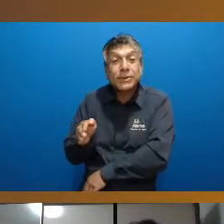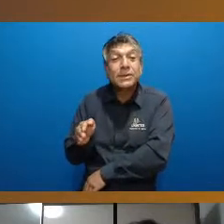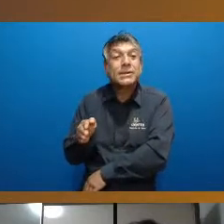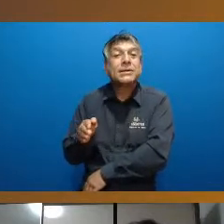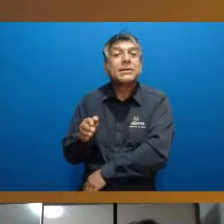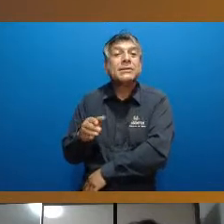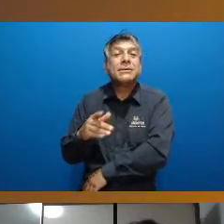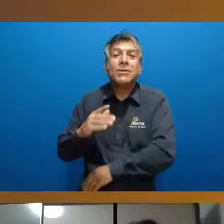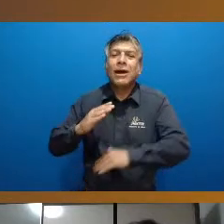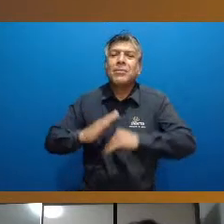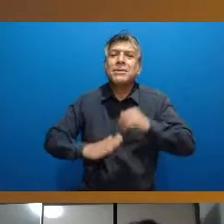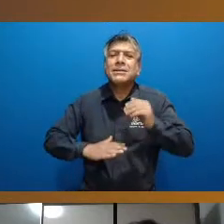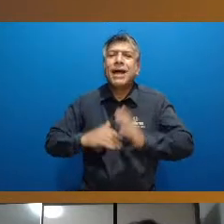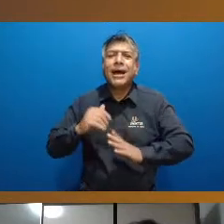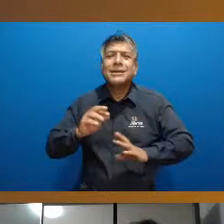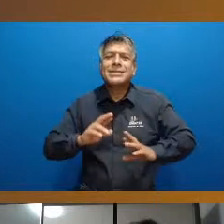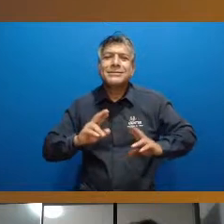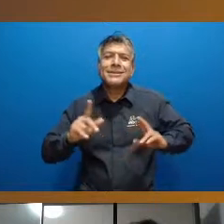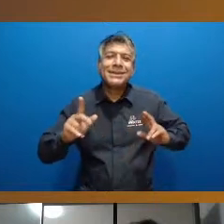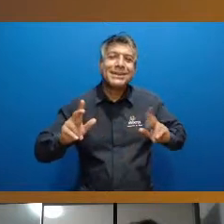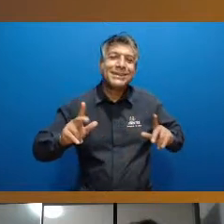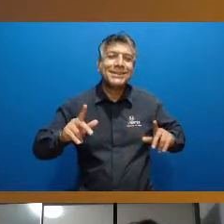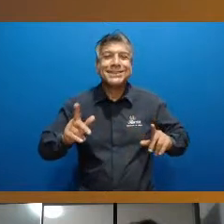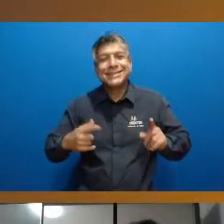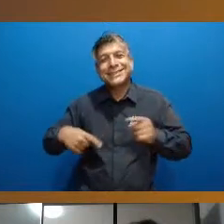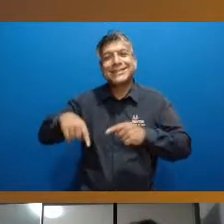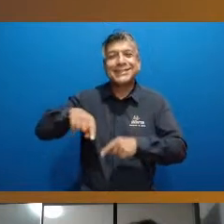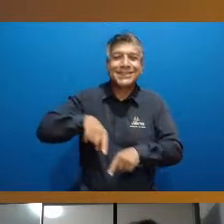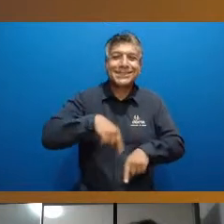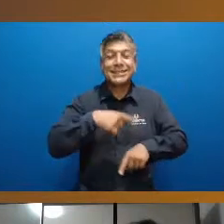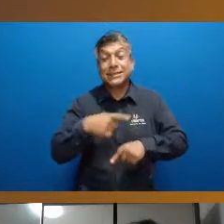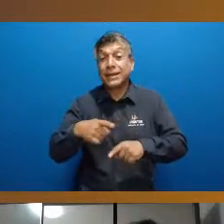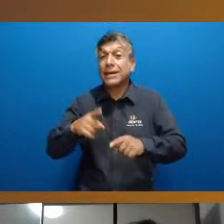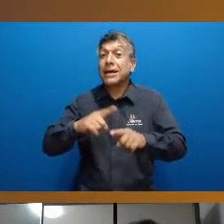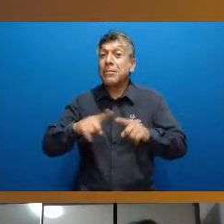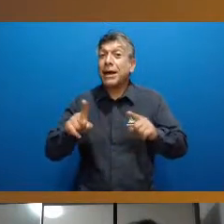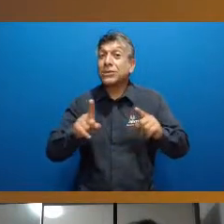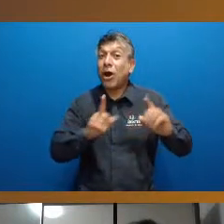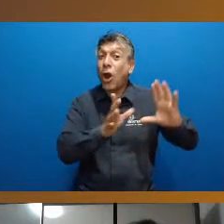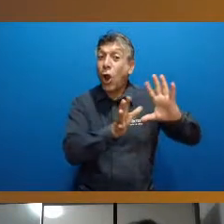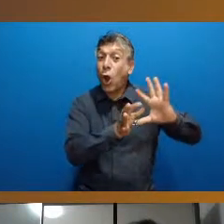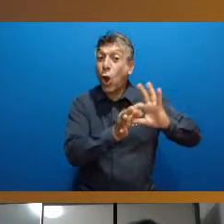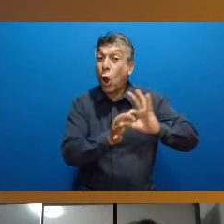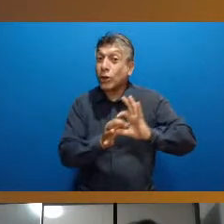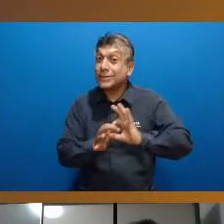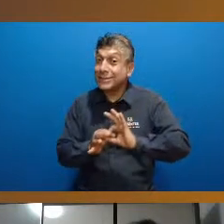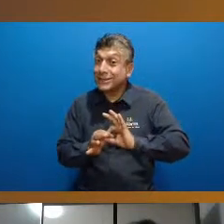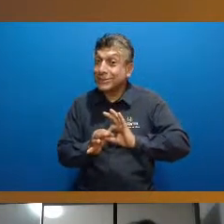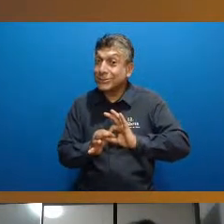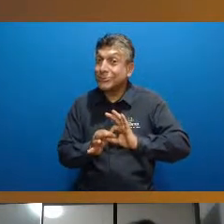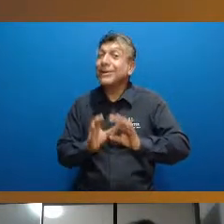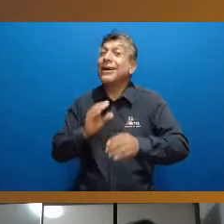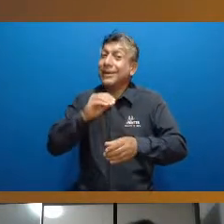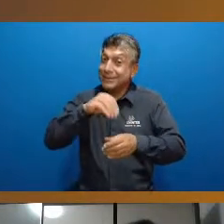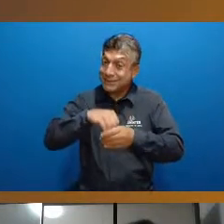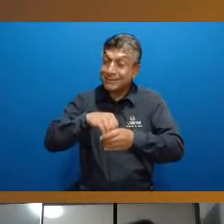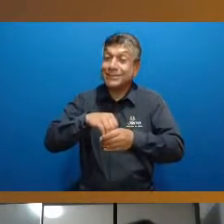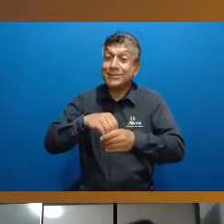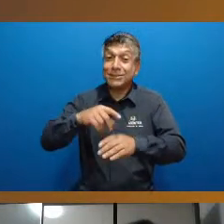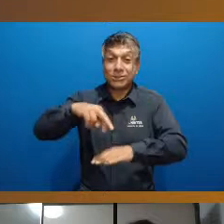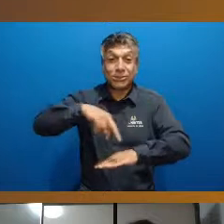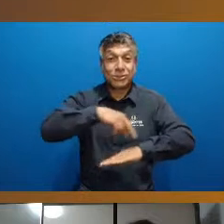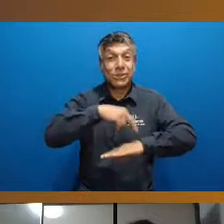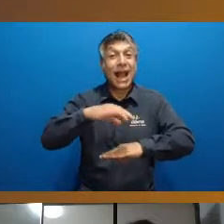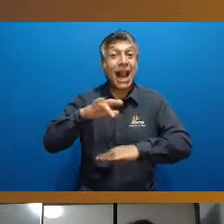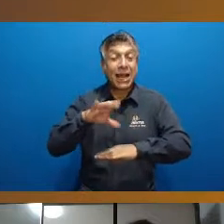diferentes habilidades motoras dentro de um contexto do balé clássico as atividades do balé clássico